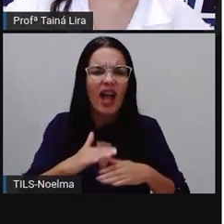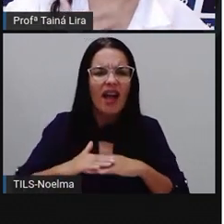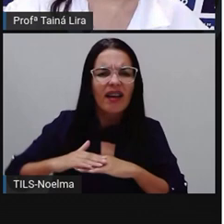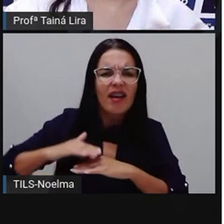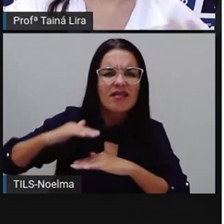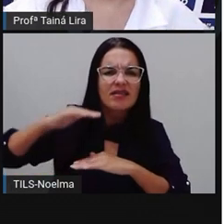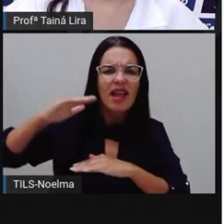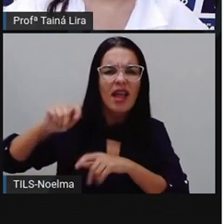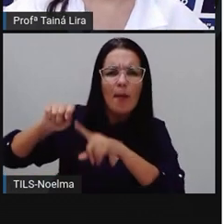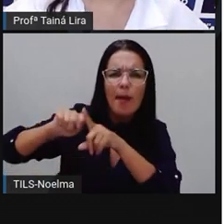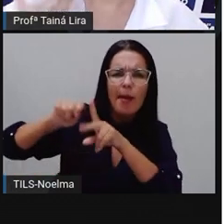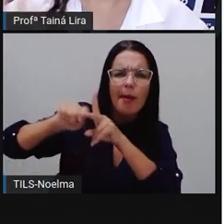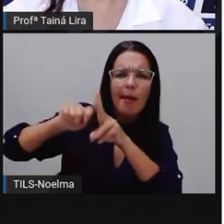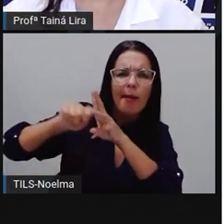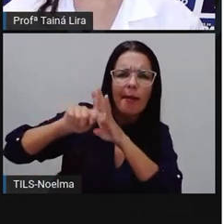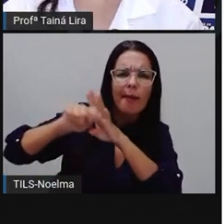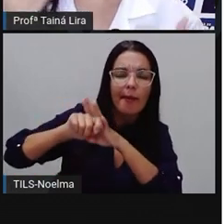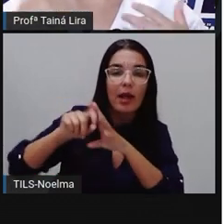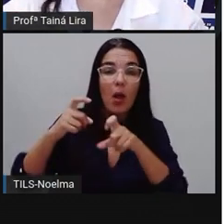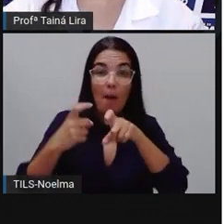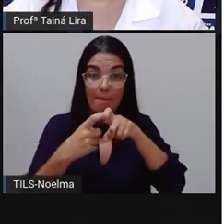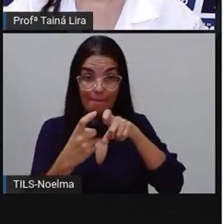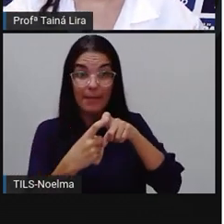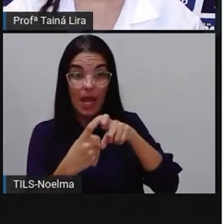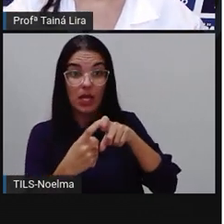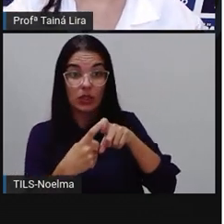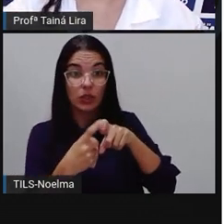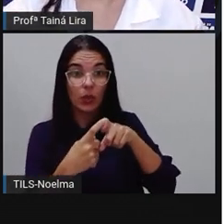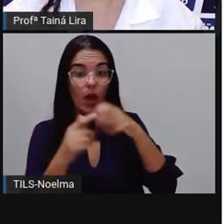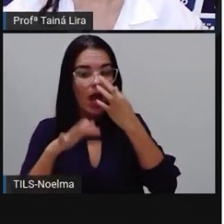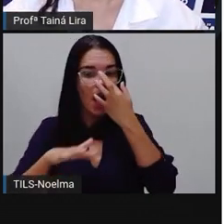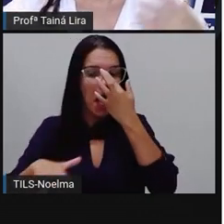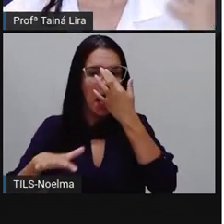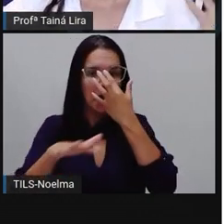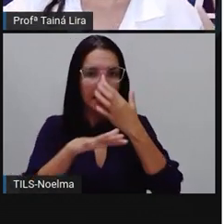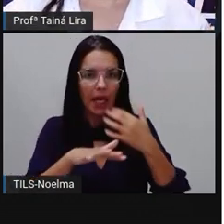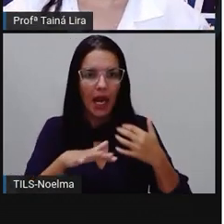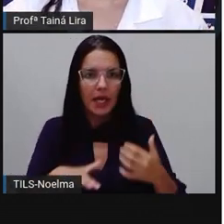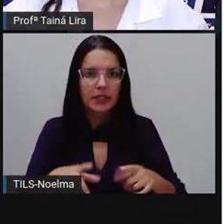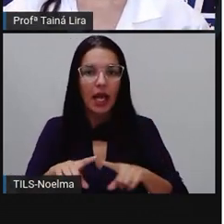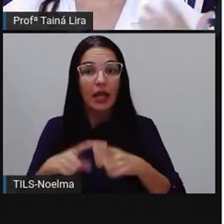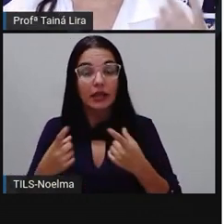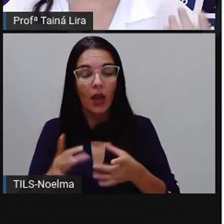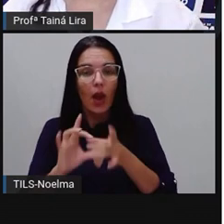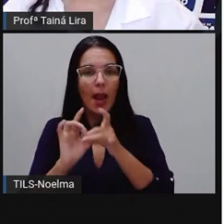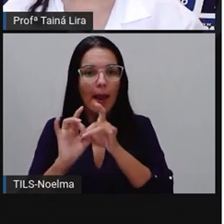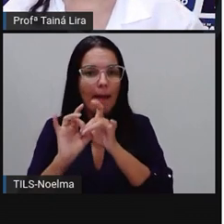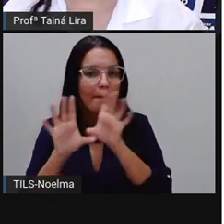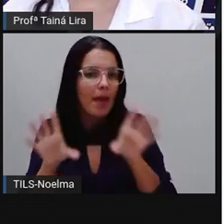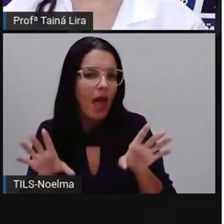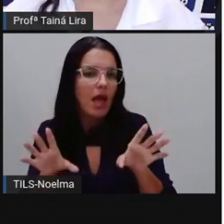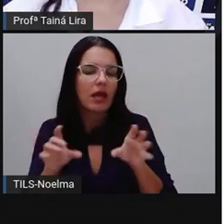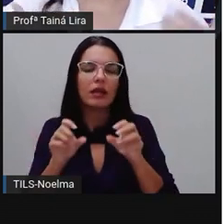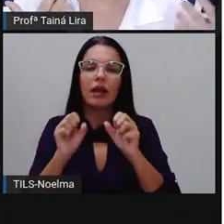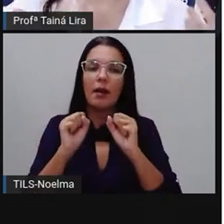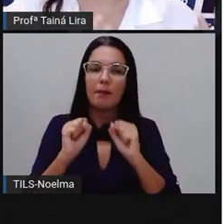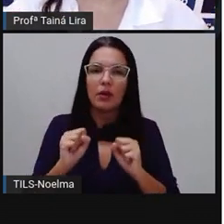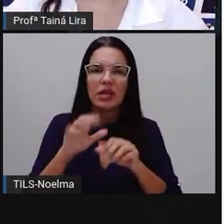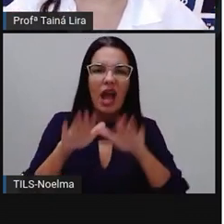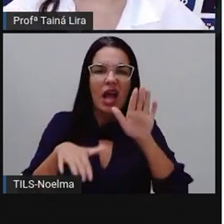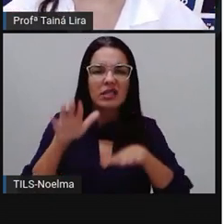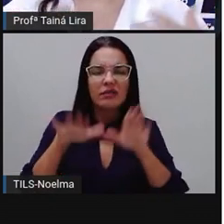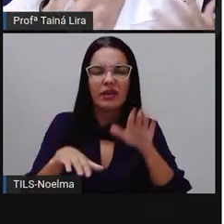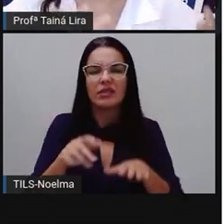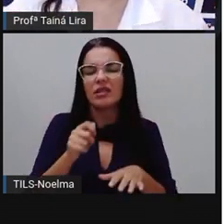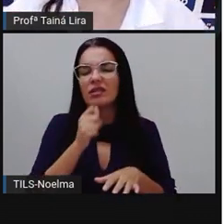pediatra já libera, o pediatra é médico que cuida de criança, tá? É, o pediatra já libera, às vezes, quando o bebê tem